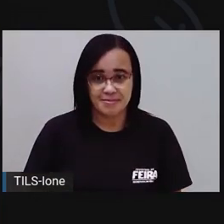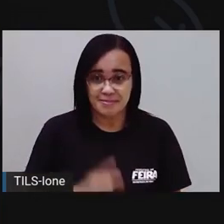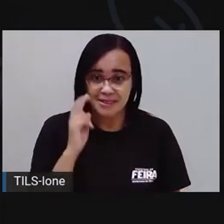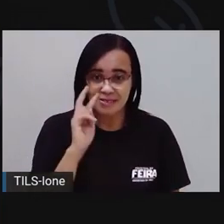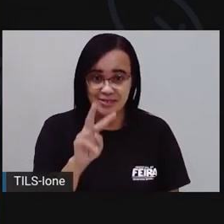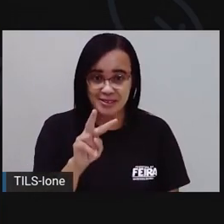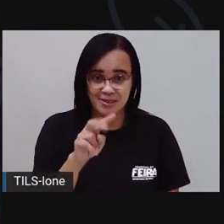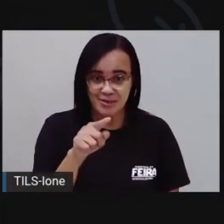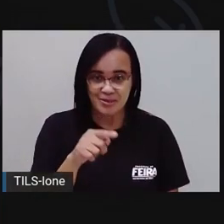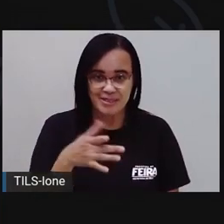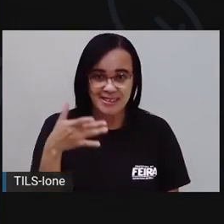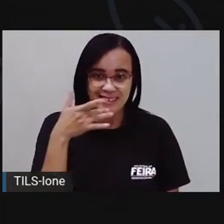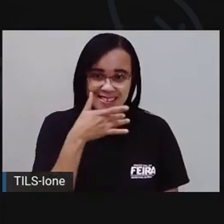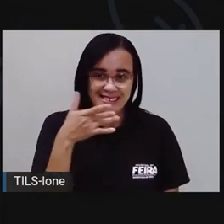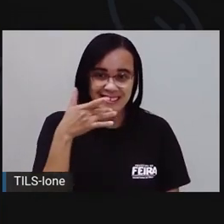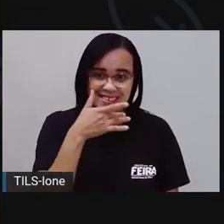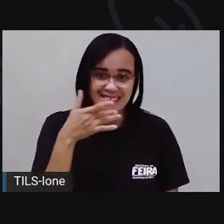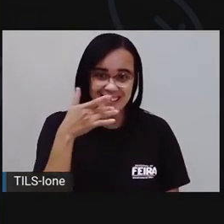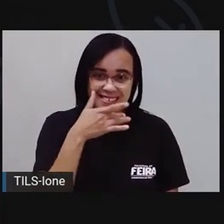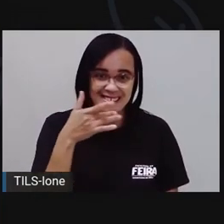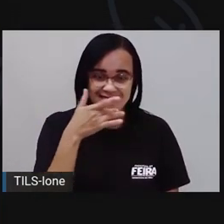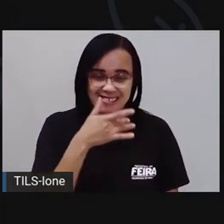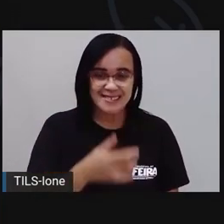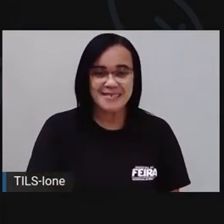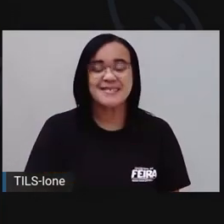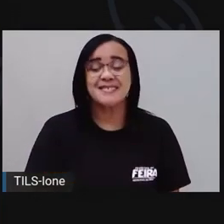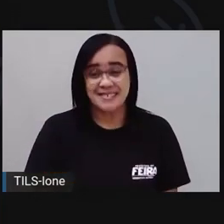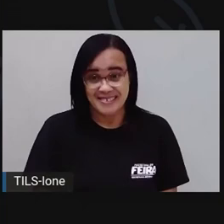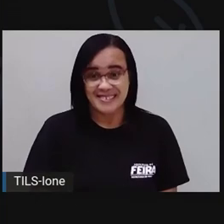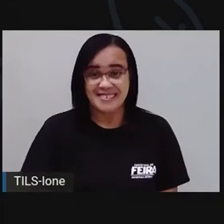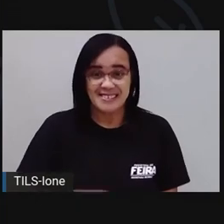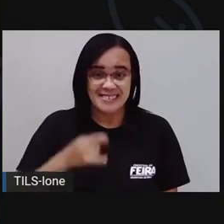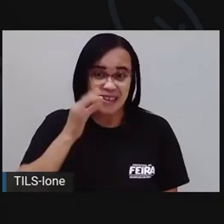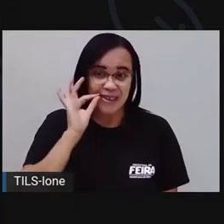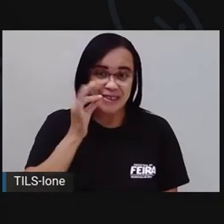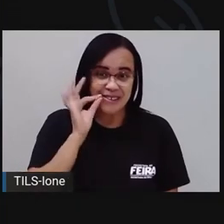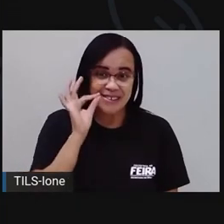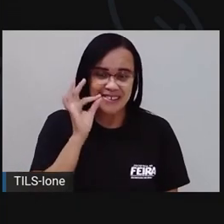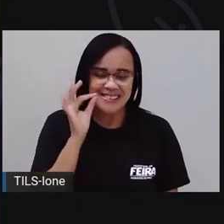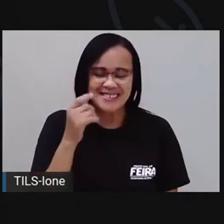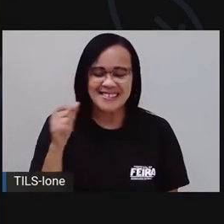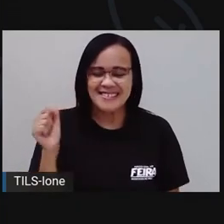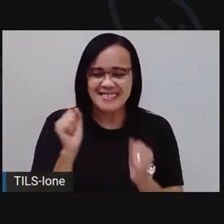Olha que delícia. Hum, o café já está garantido.